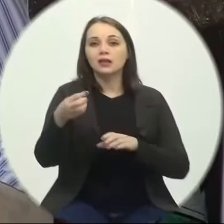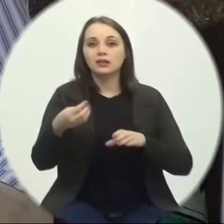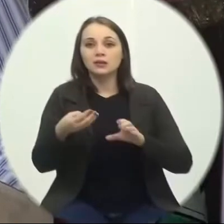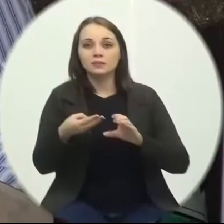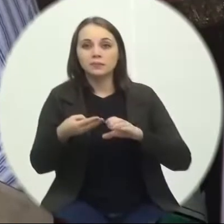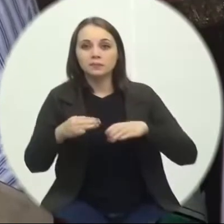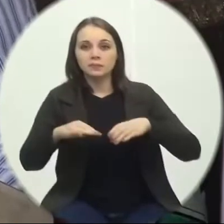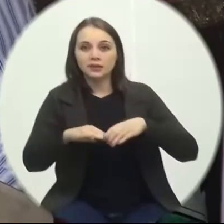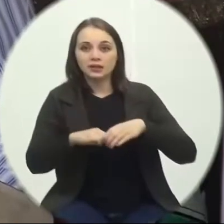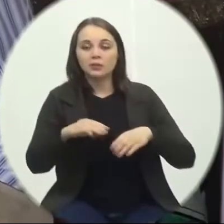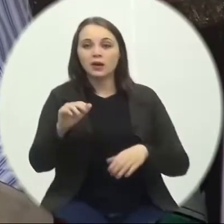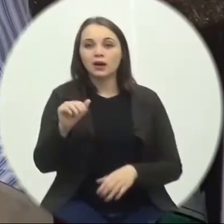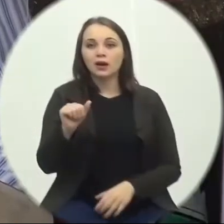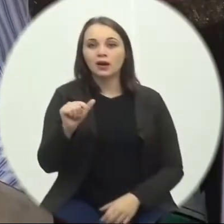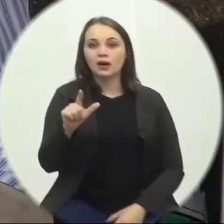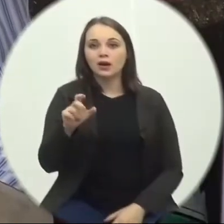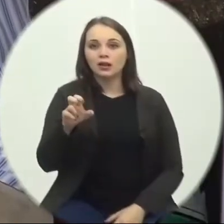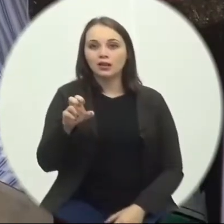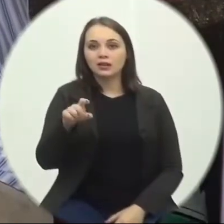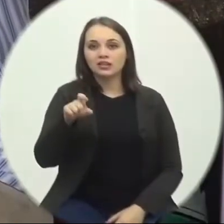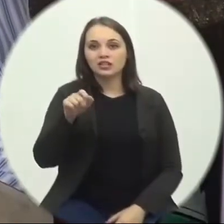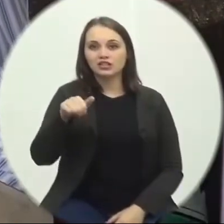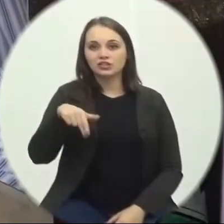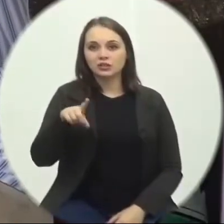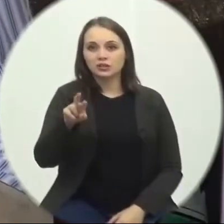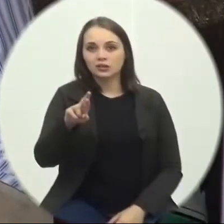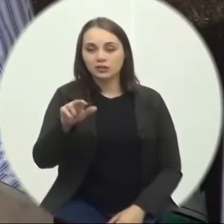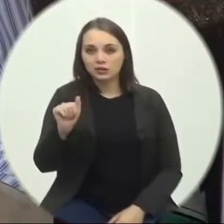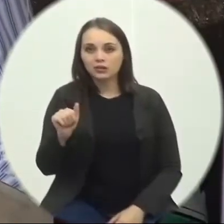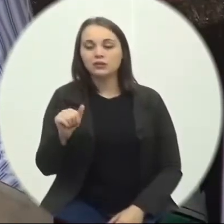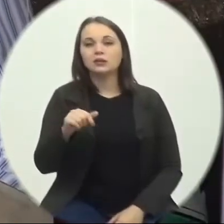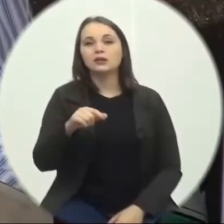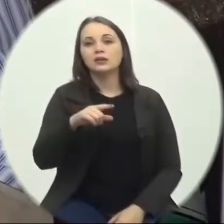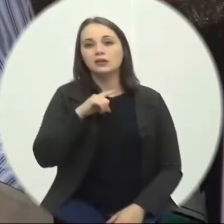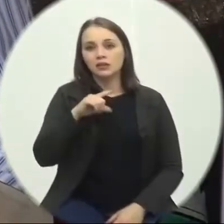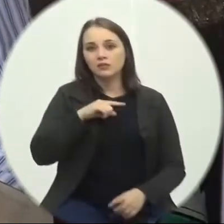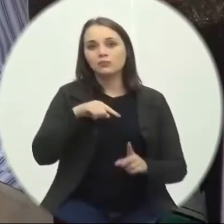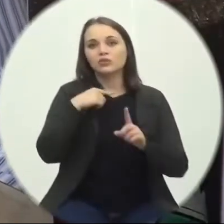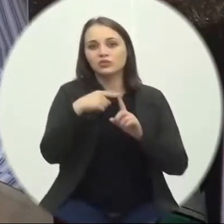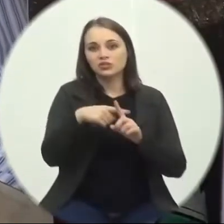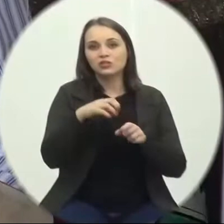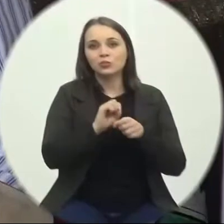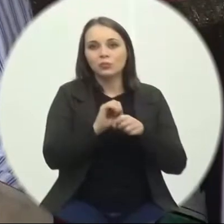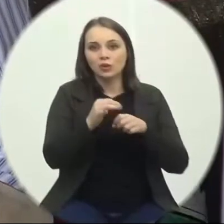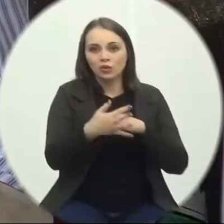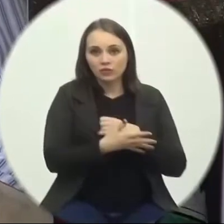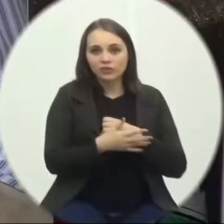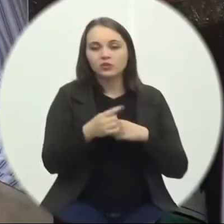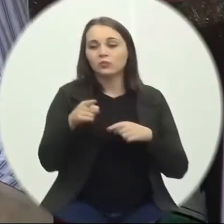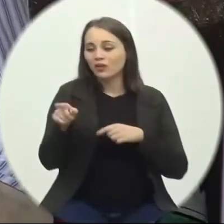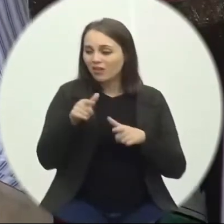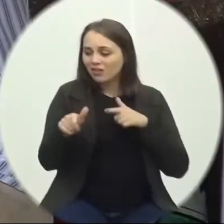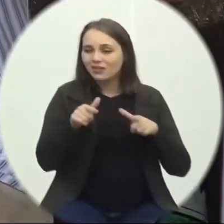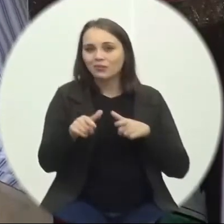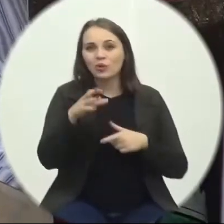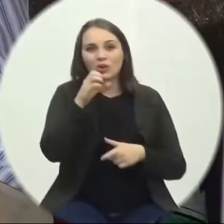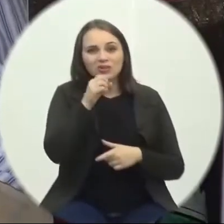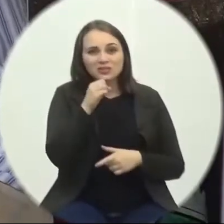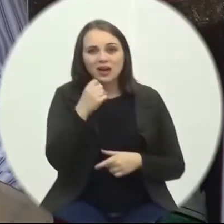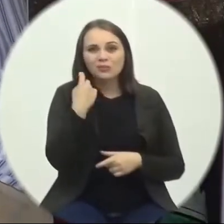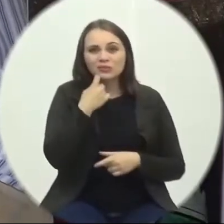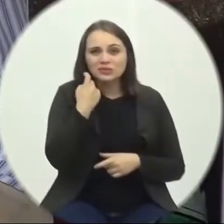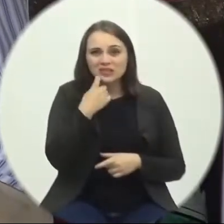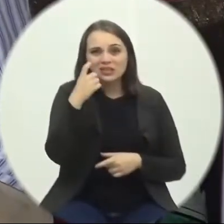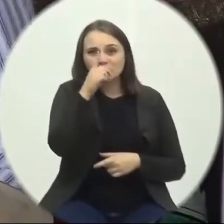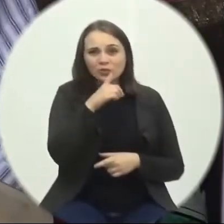-feira Depois de ter trabalhado Em horário estendido Na última sexta-feira Depois de ter trabalhado Durante todo o dia Do sábado No